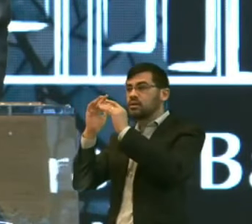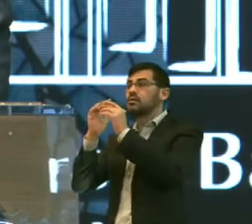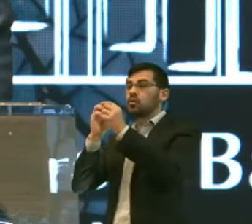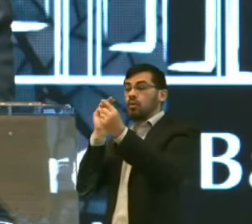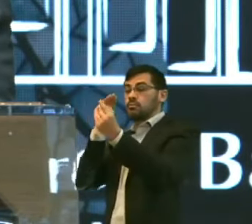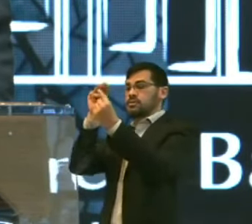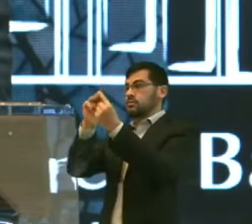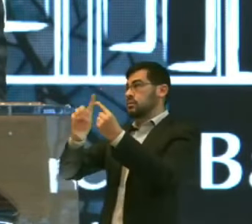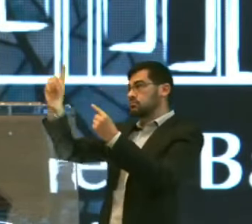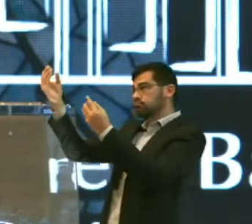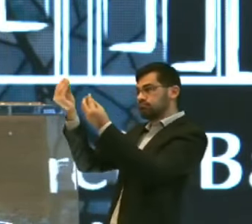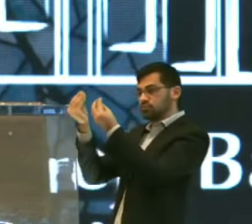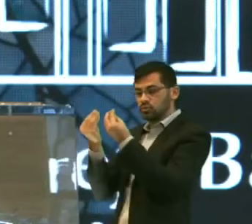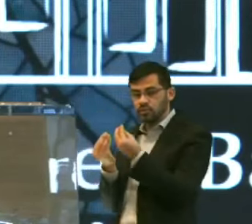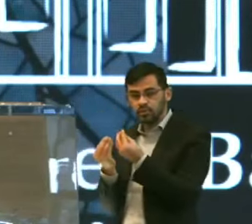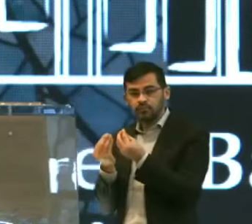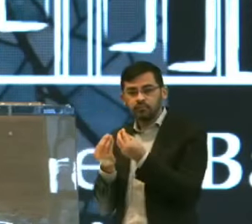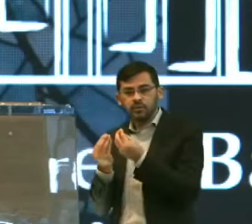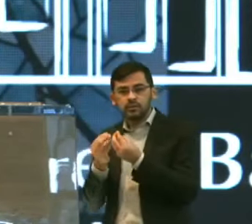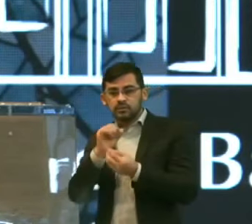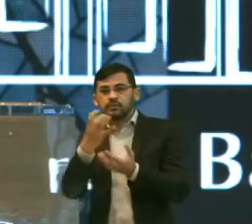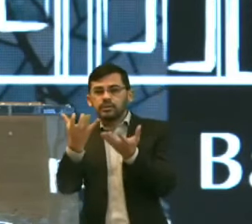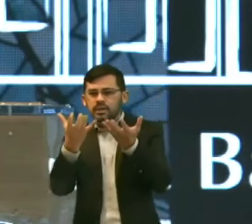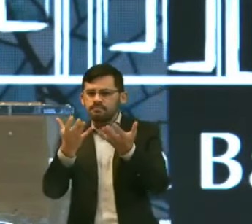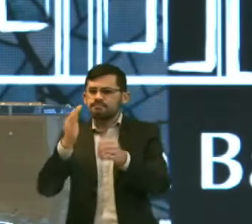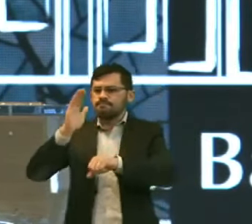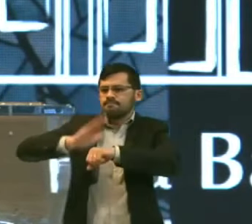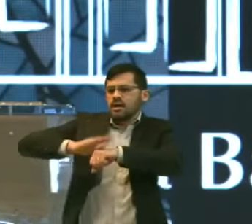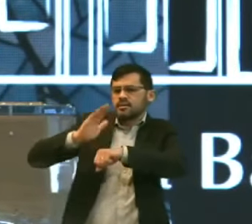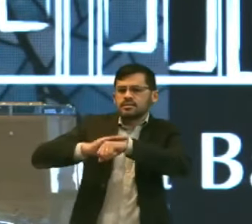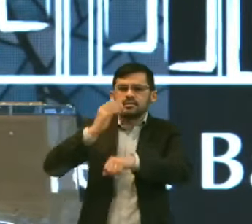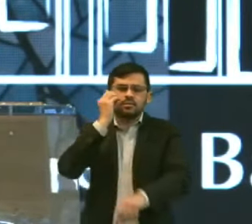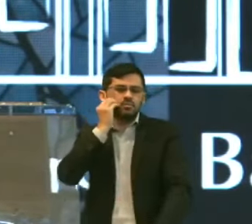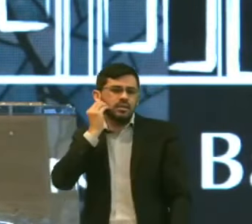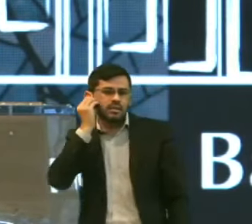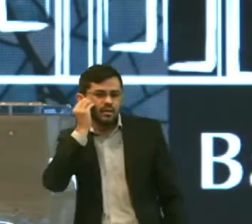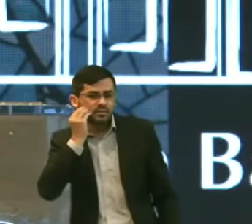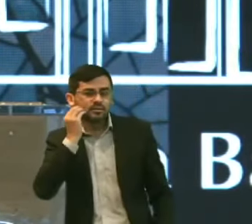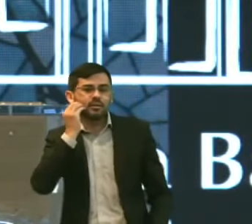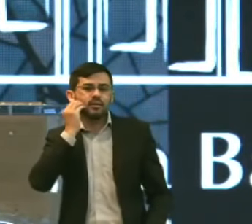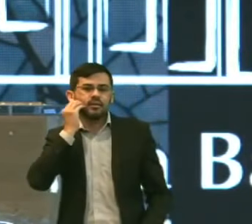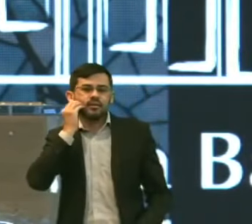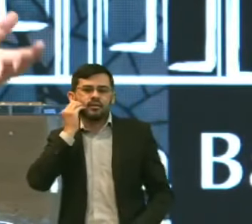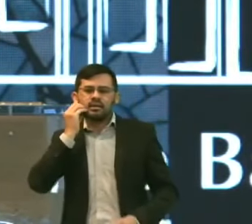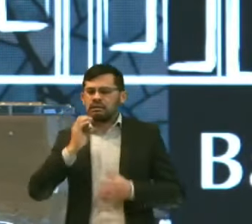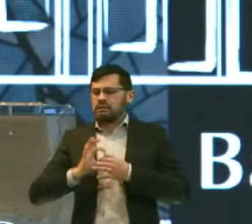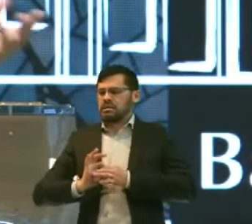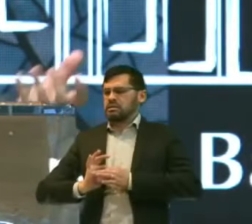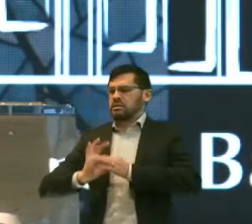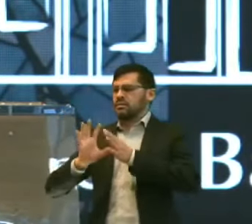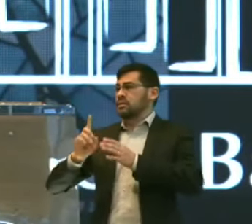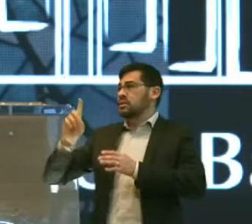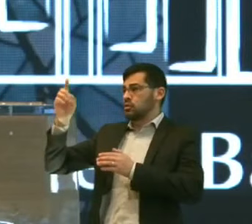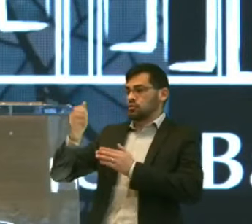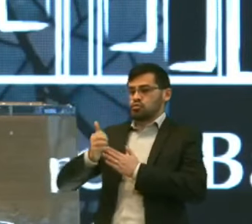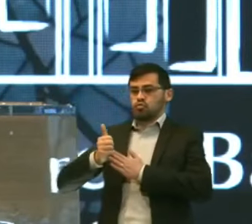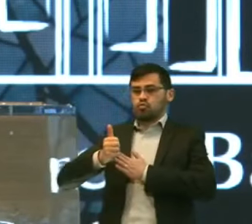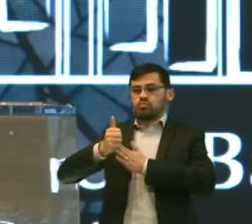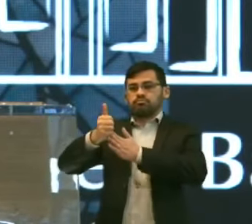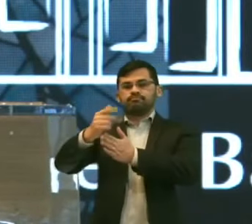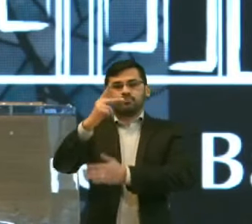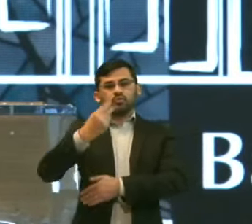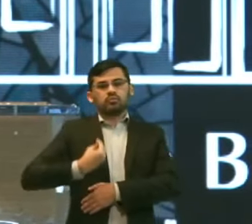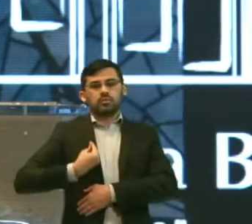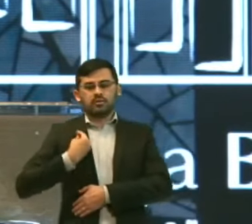Deus Então se aventure Na missão Deixe o Senhor O conduzir Na liderança Da sua herança